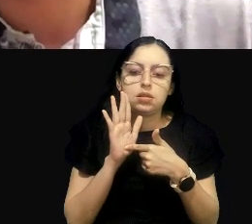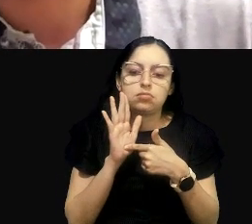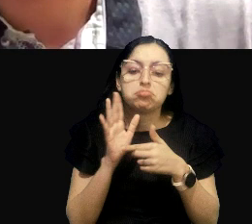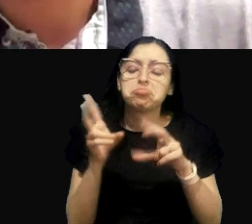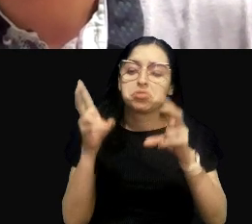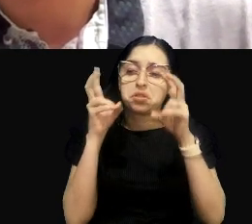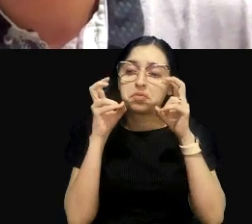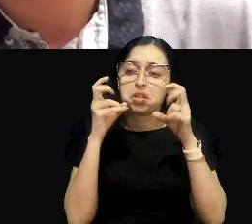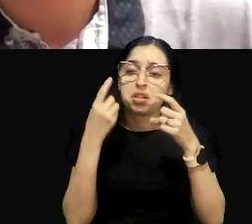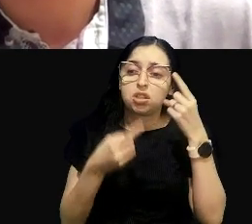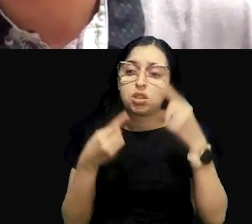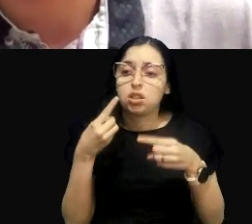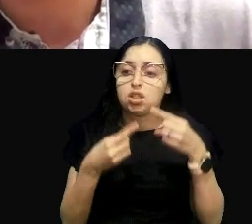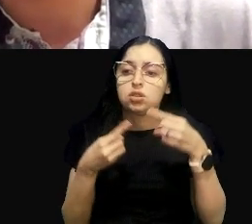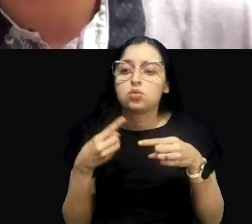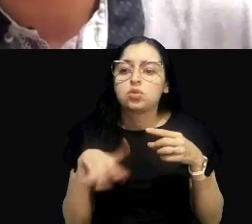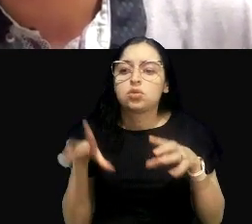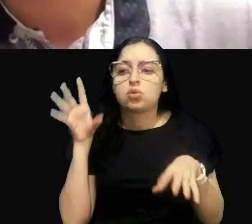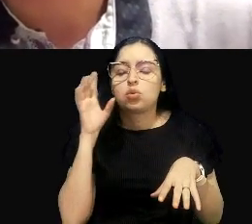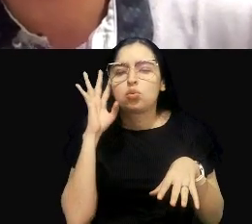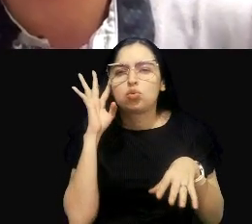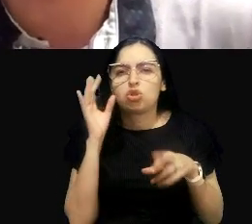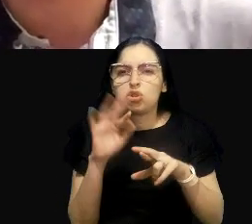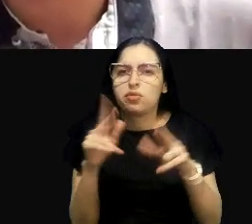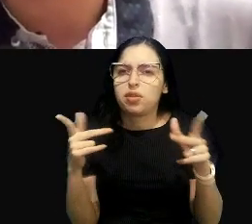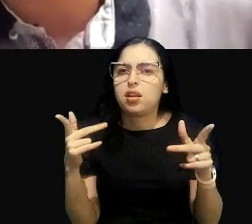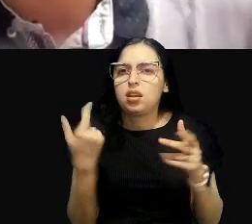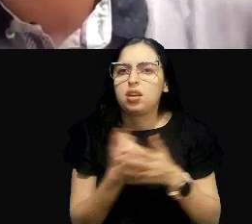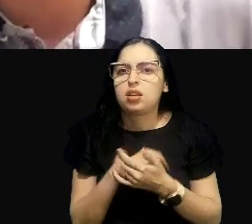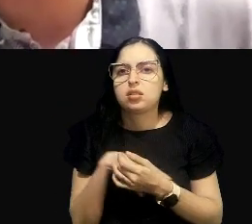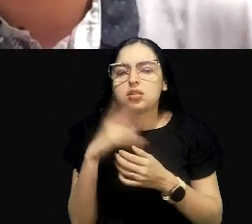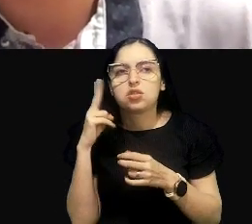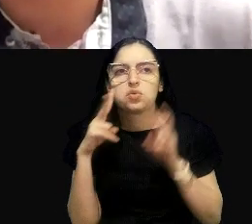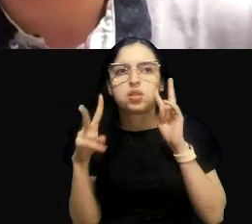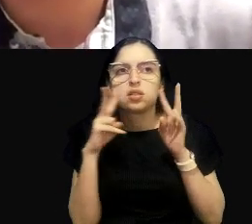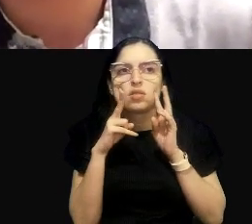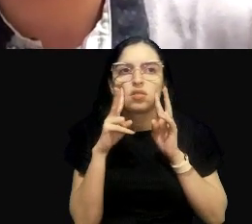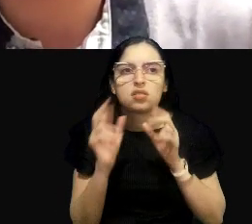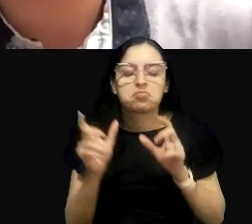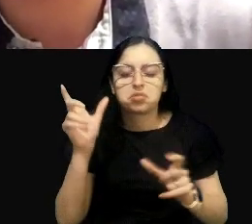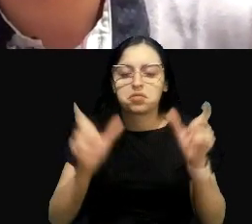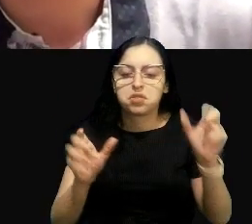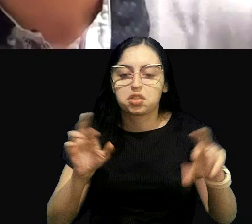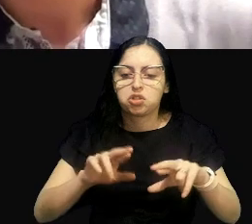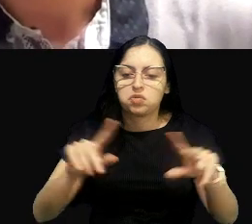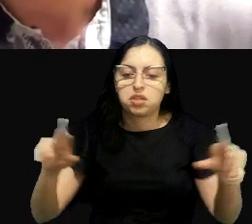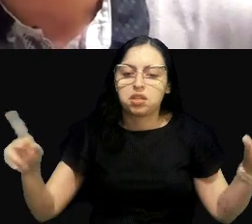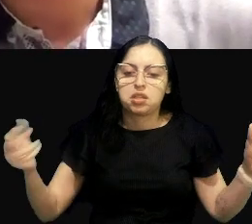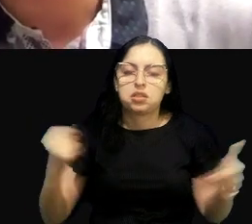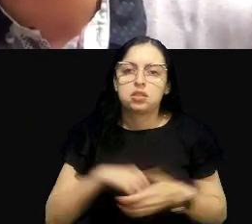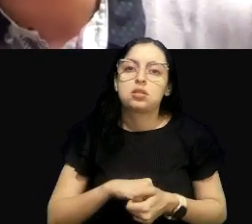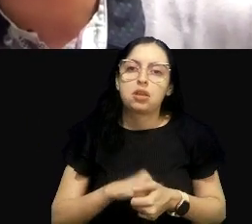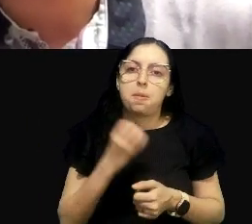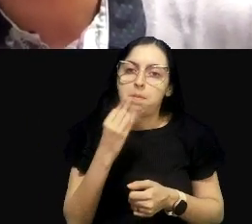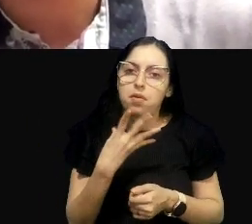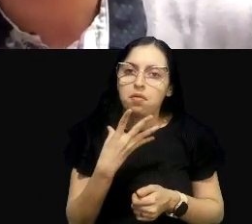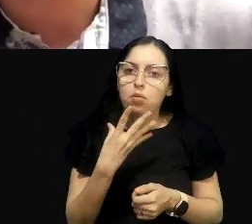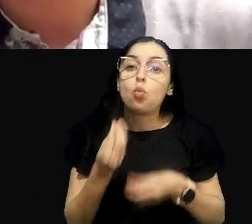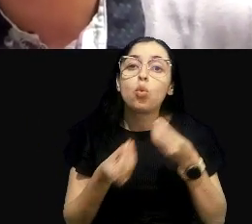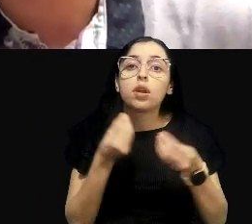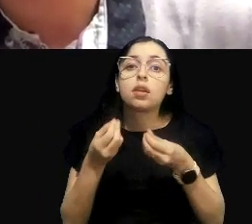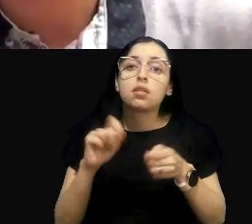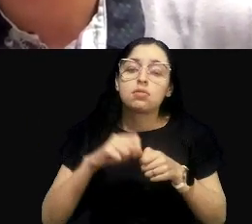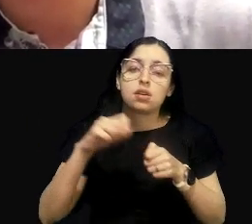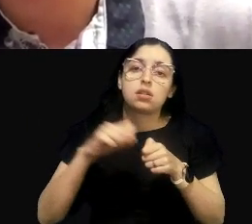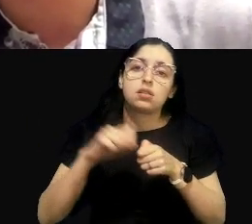ouvir as diferentes visões de uma plateia tão heterogênea, tão diversa, o que é muito bom, é o que fazer em